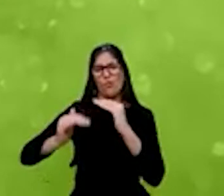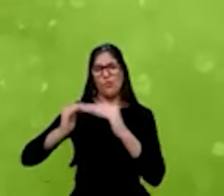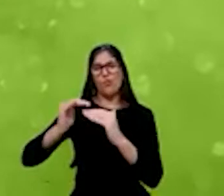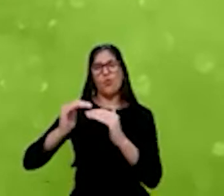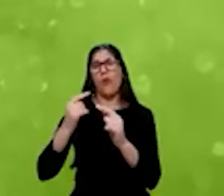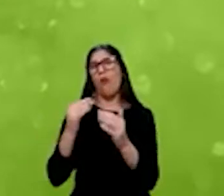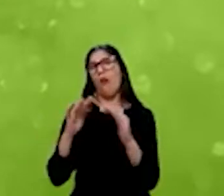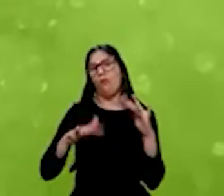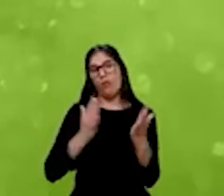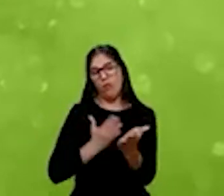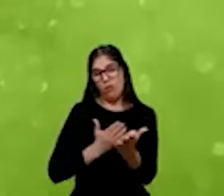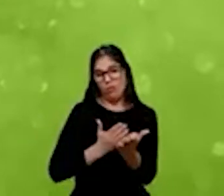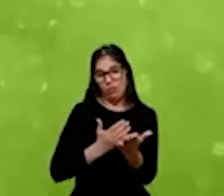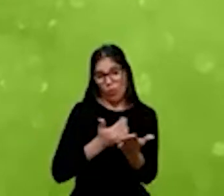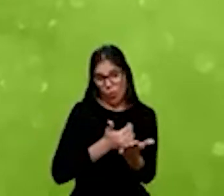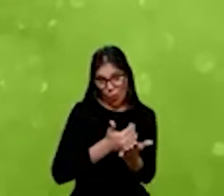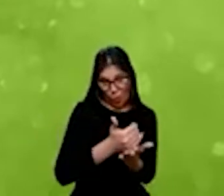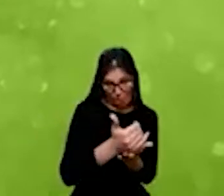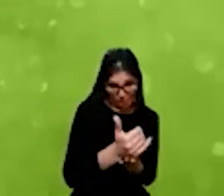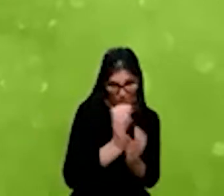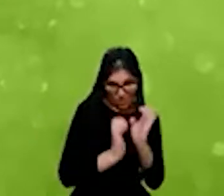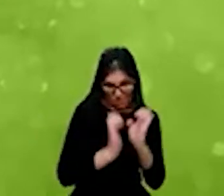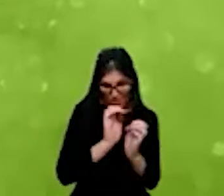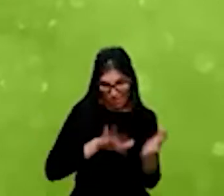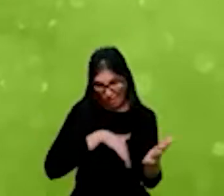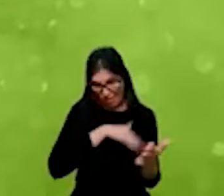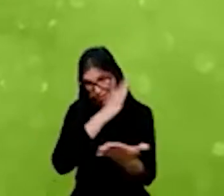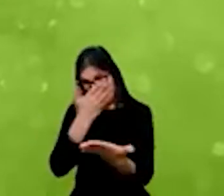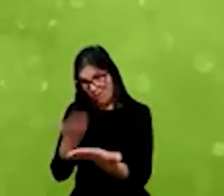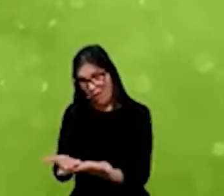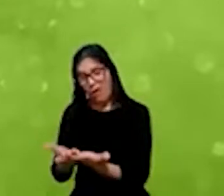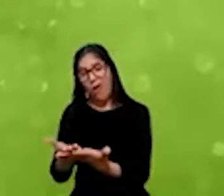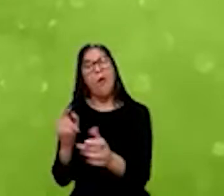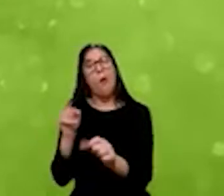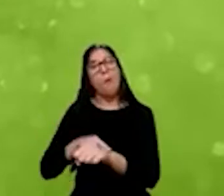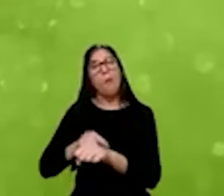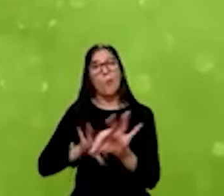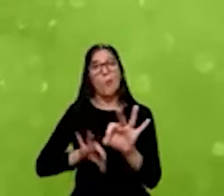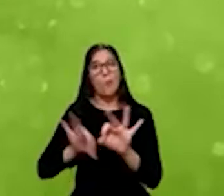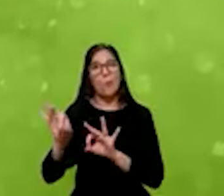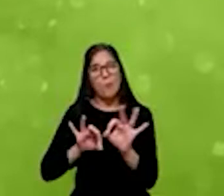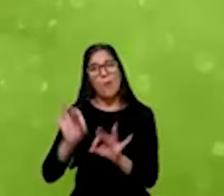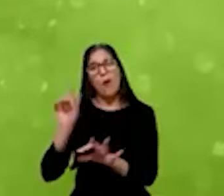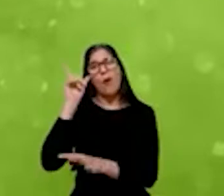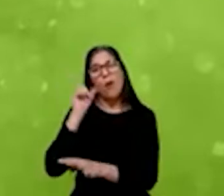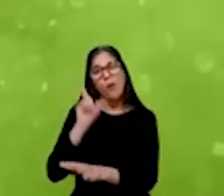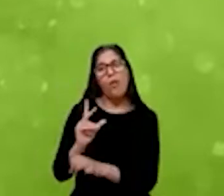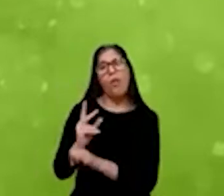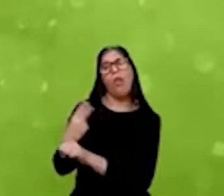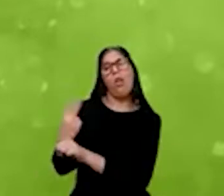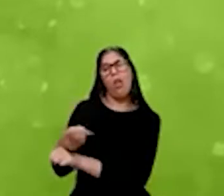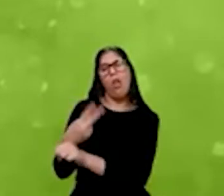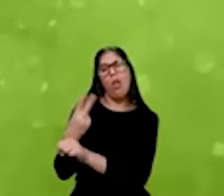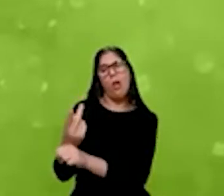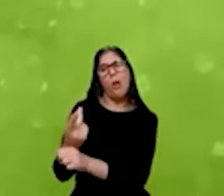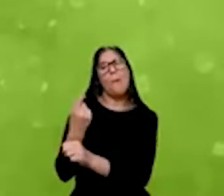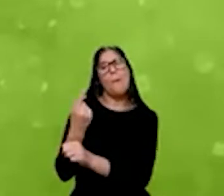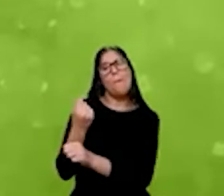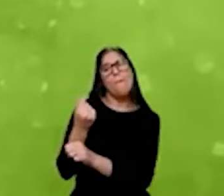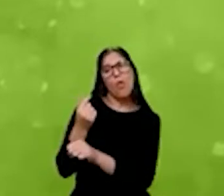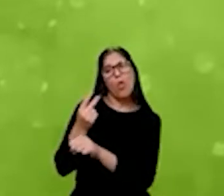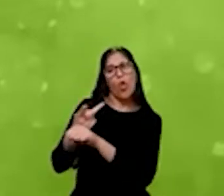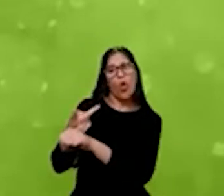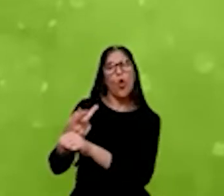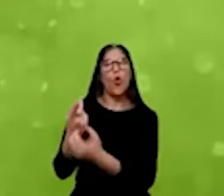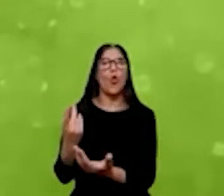até o momento que ela vai se preparar e buscar novos recursos em bolsa, fazer seu